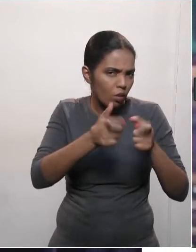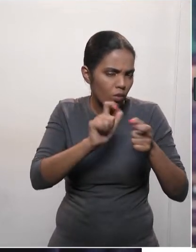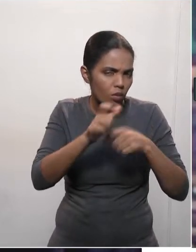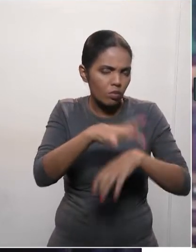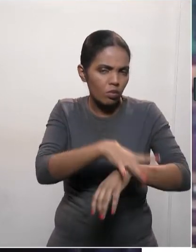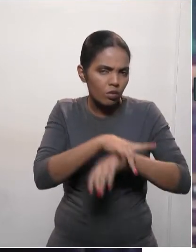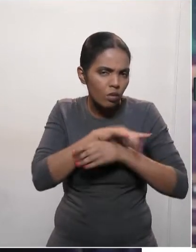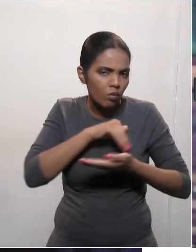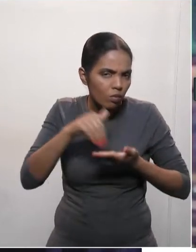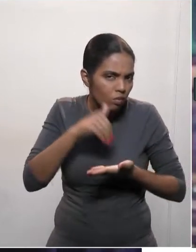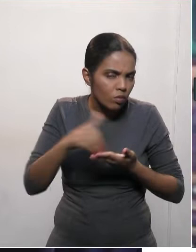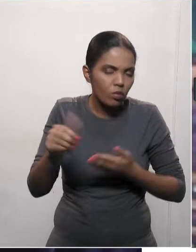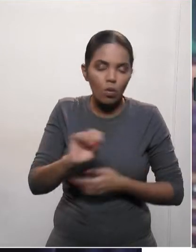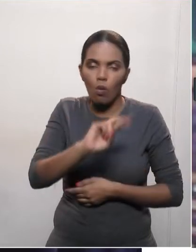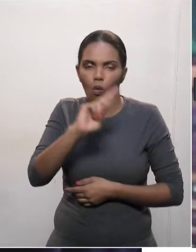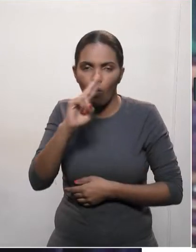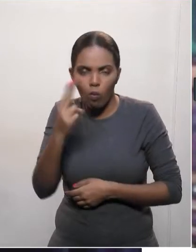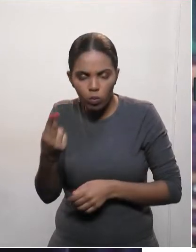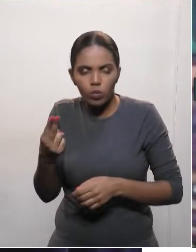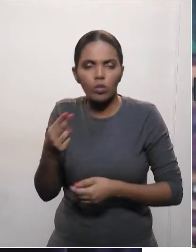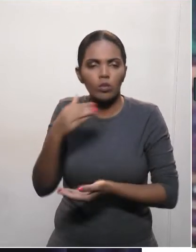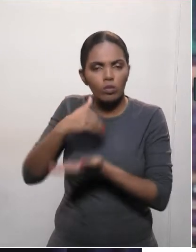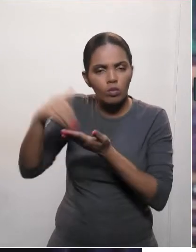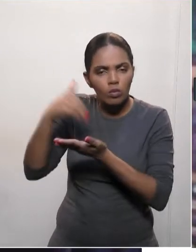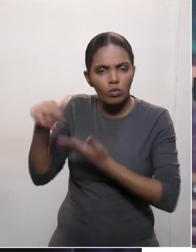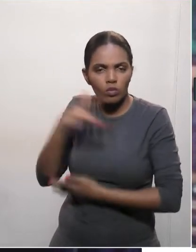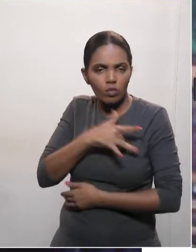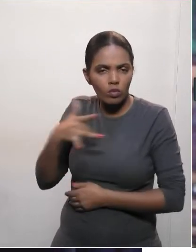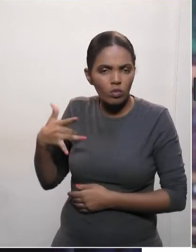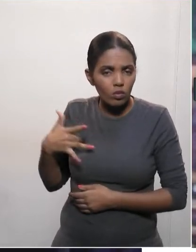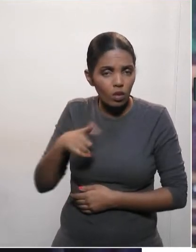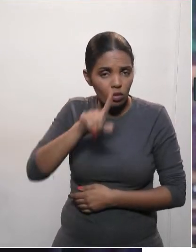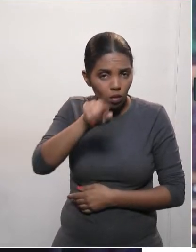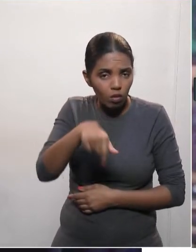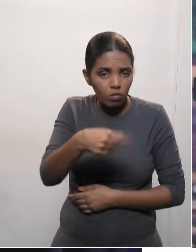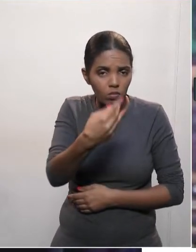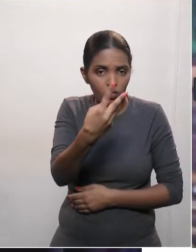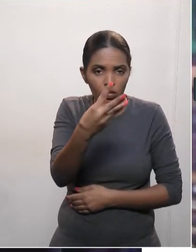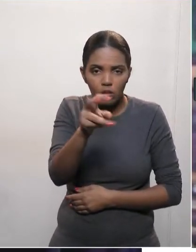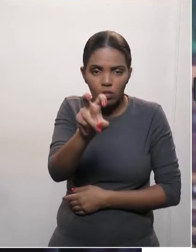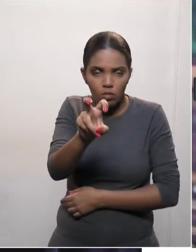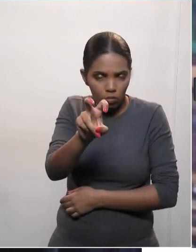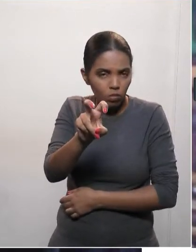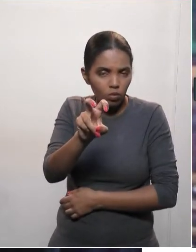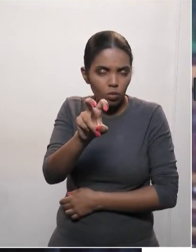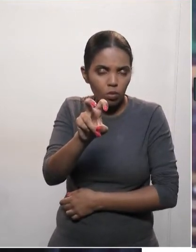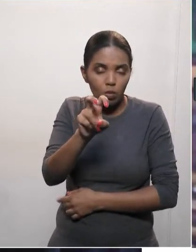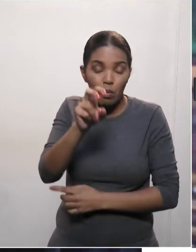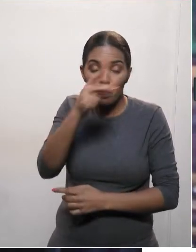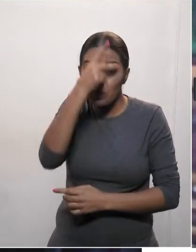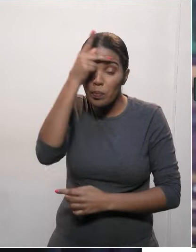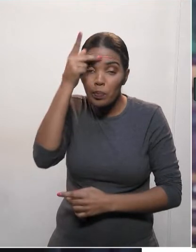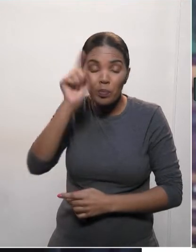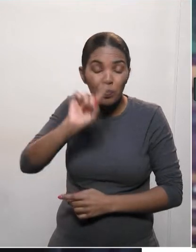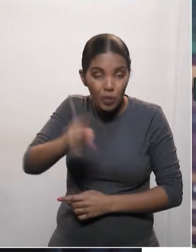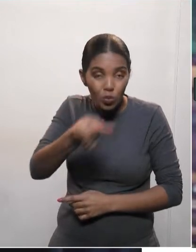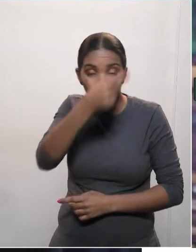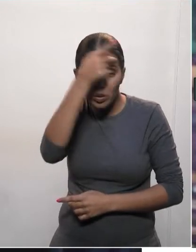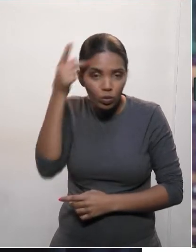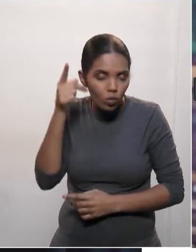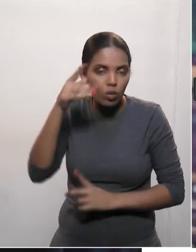segurança ou do secretário de saúde, são 35 mil paranaenses que não estão sendo representados naquele momento, senhor presidente.